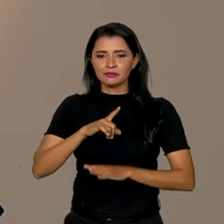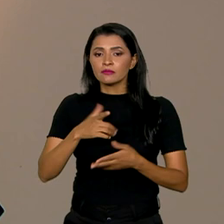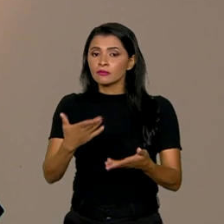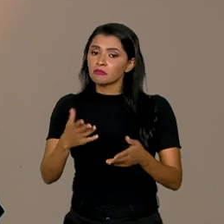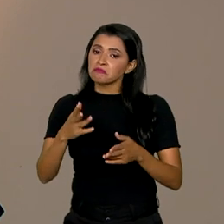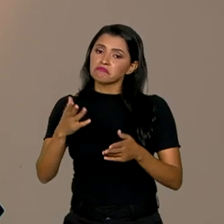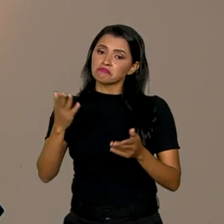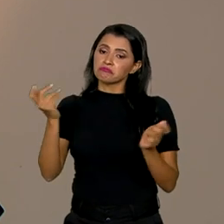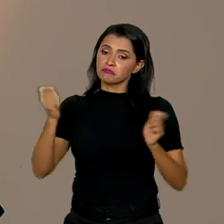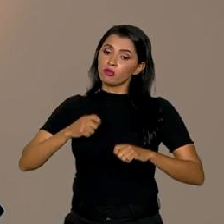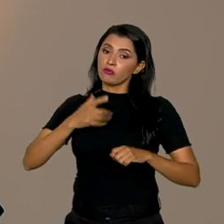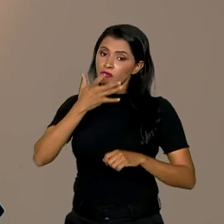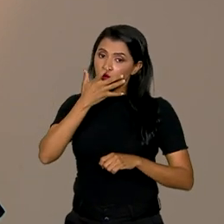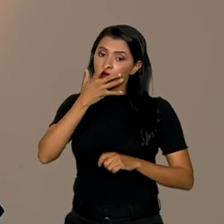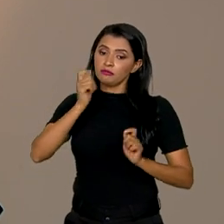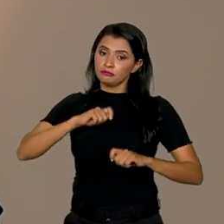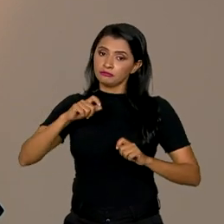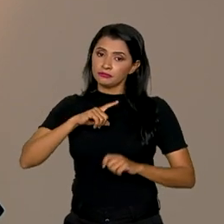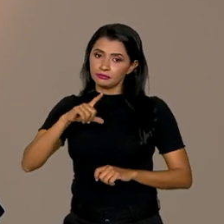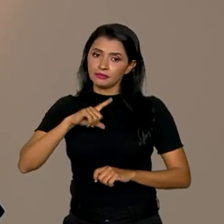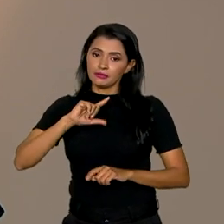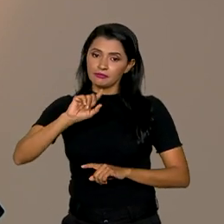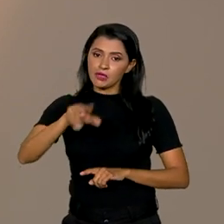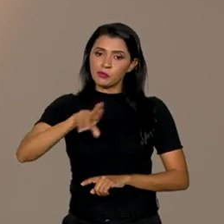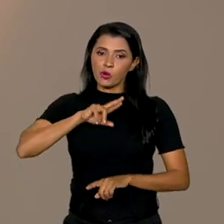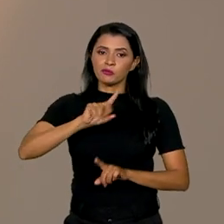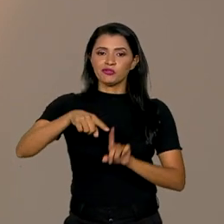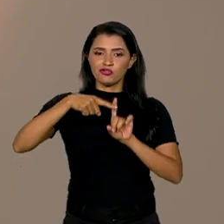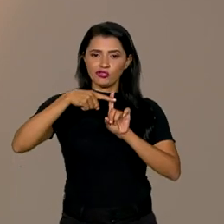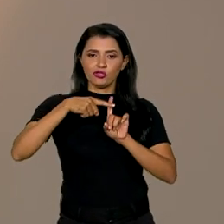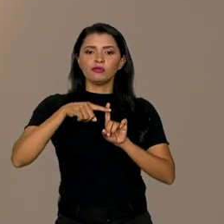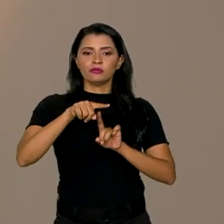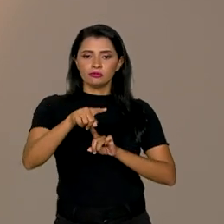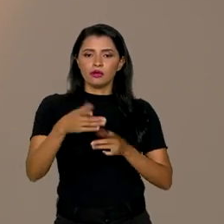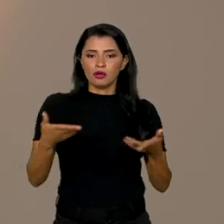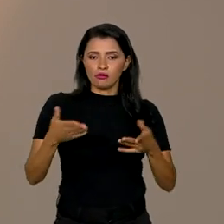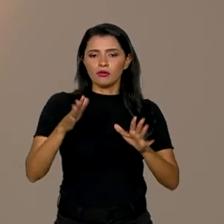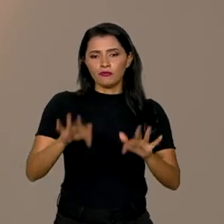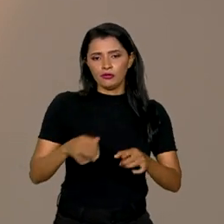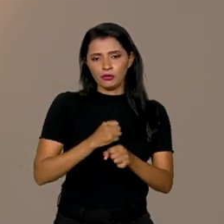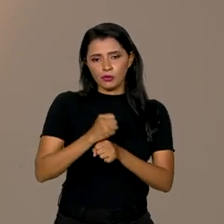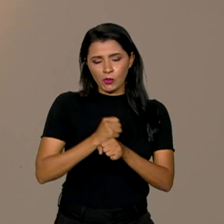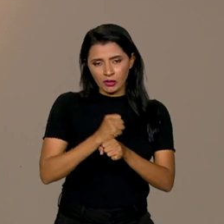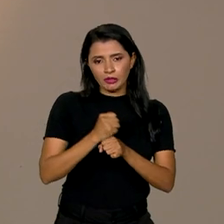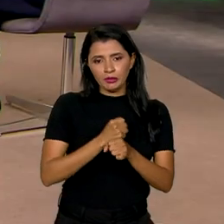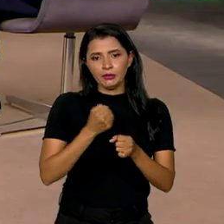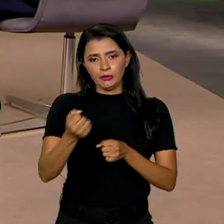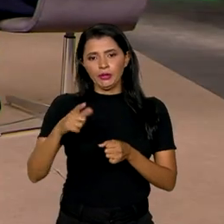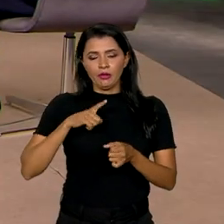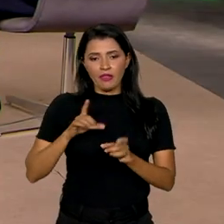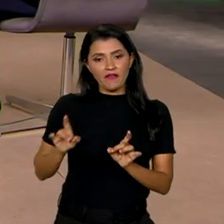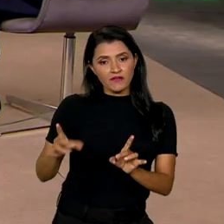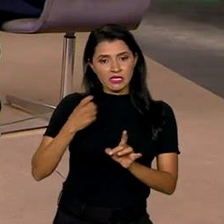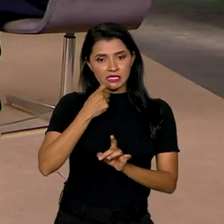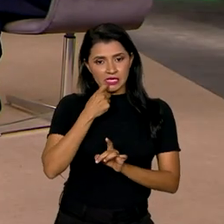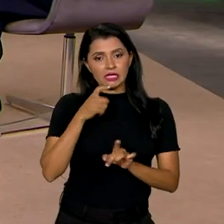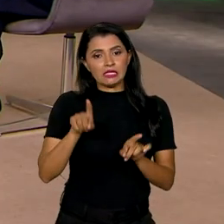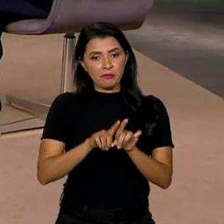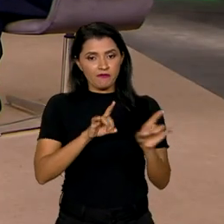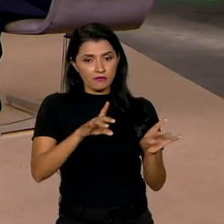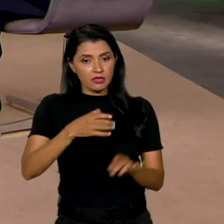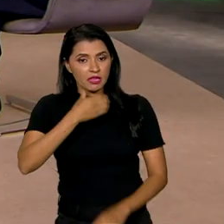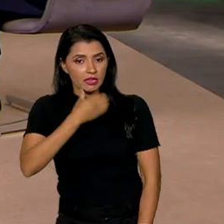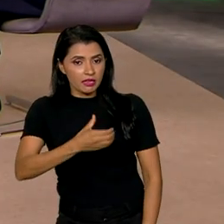que a gente vá ter algum resultado positivo desse programa, agora, no final do ano, na Black Friday e nas vendas de Natal, que